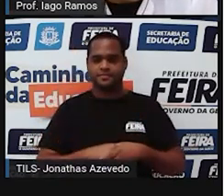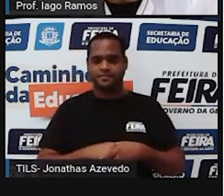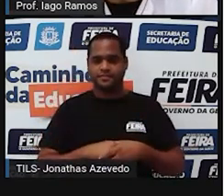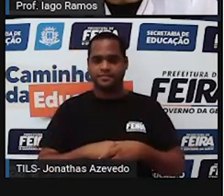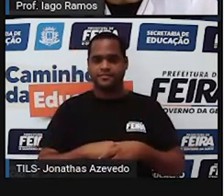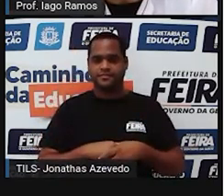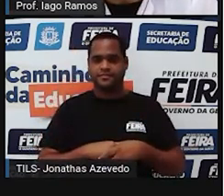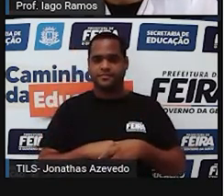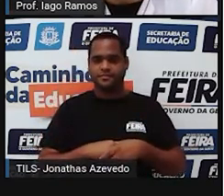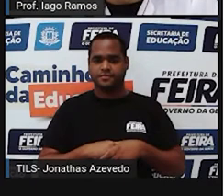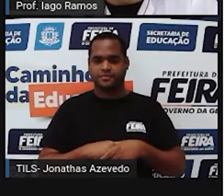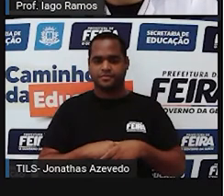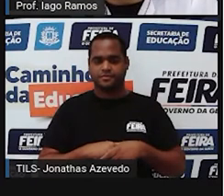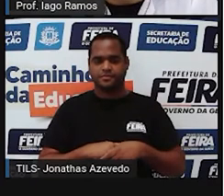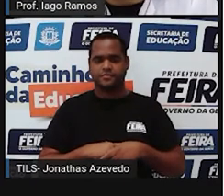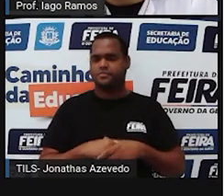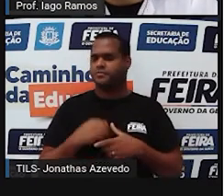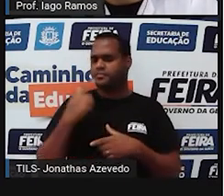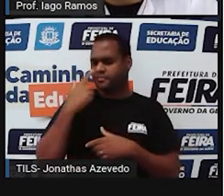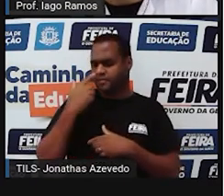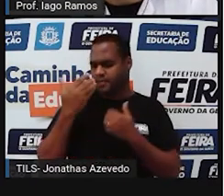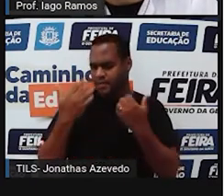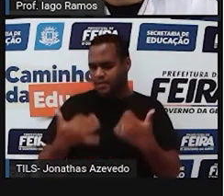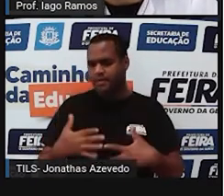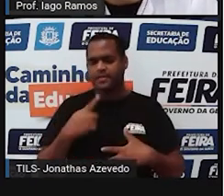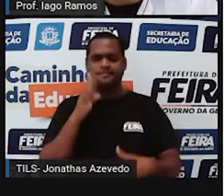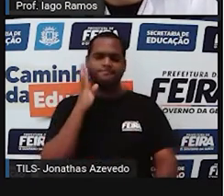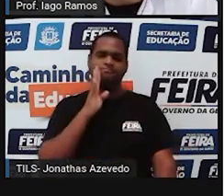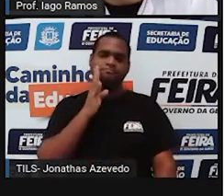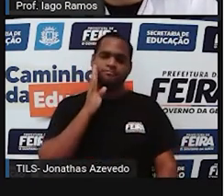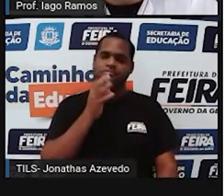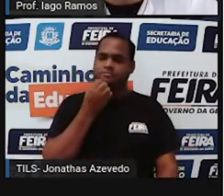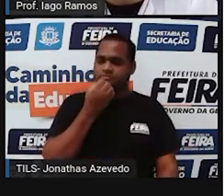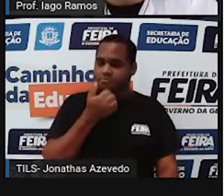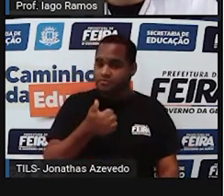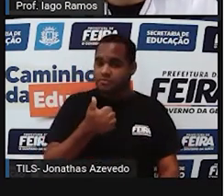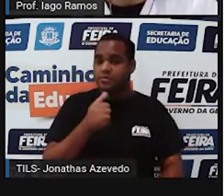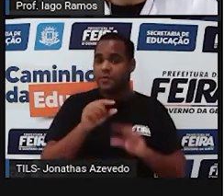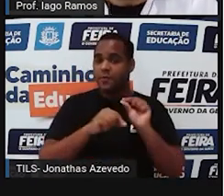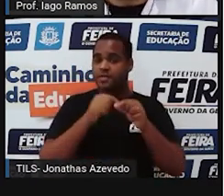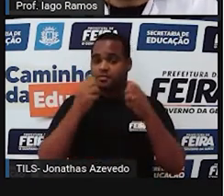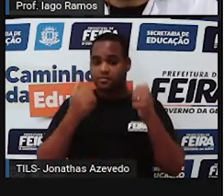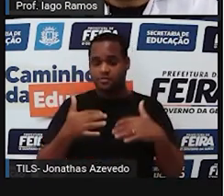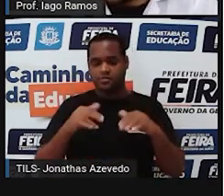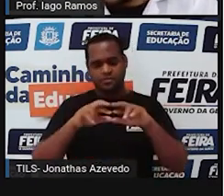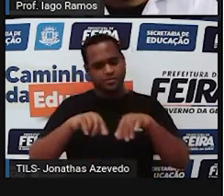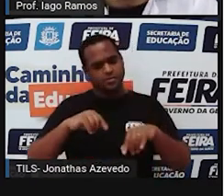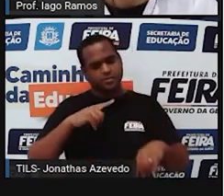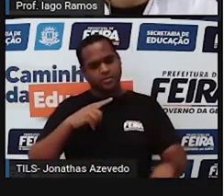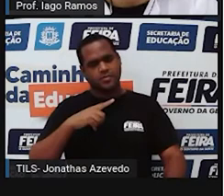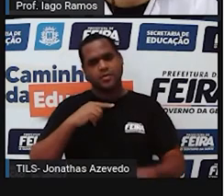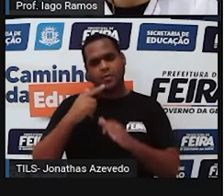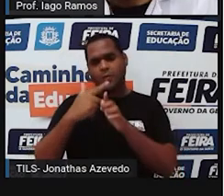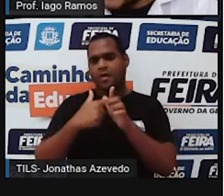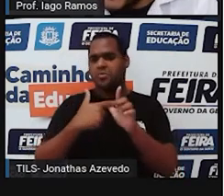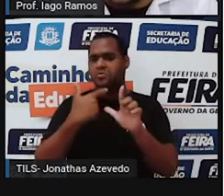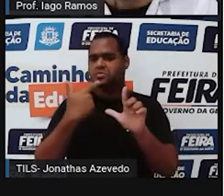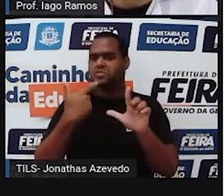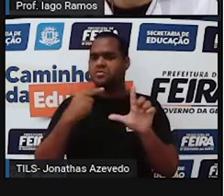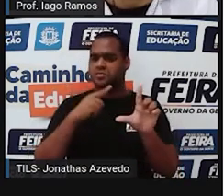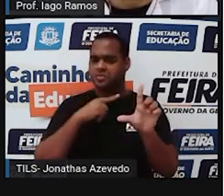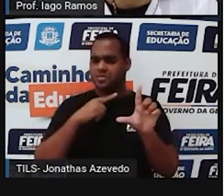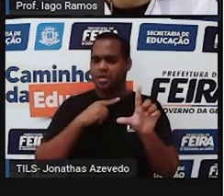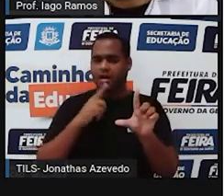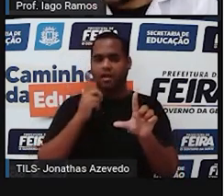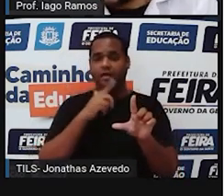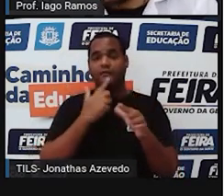e quando a gente olha para esse modelo tem uma coisa bacana ali esse modelo construiu um ângulo olha só porque que a gente